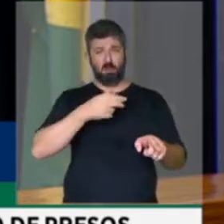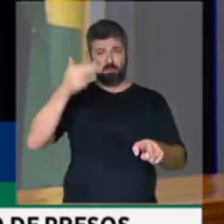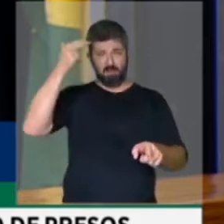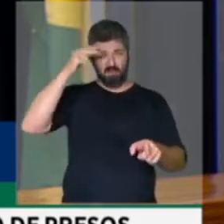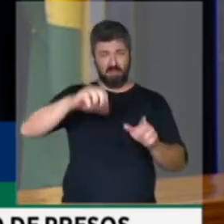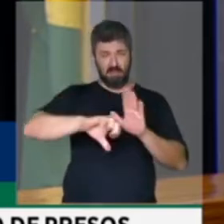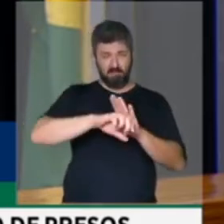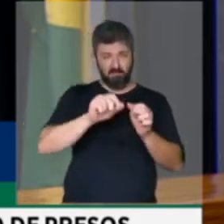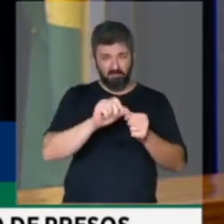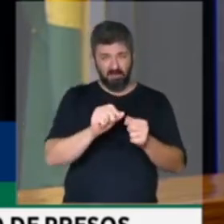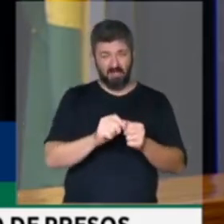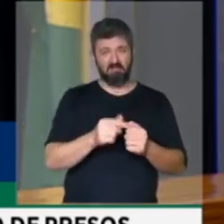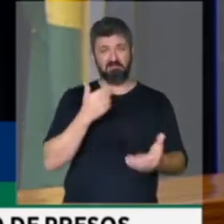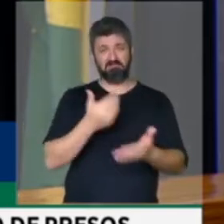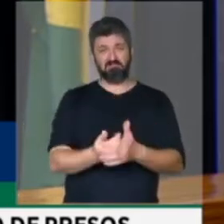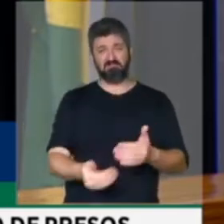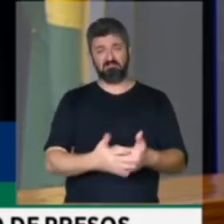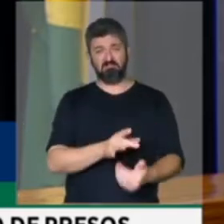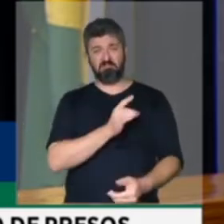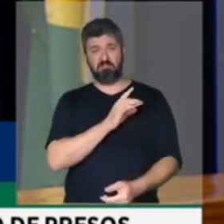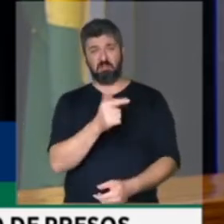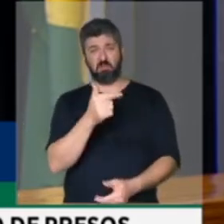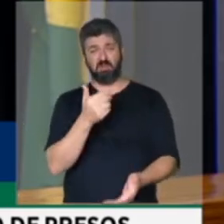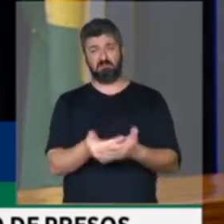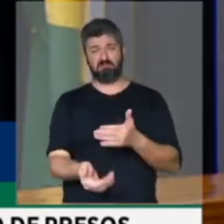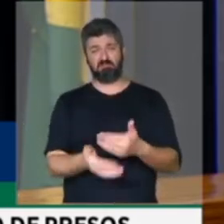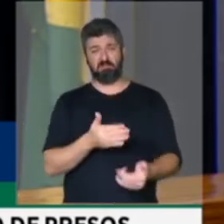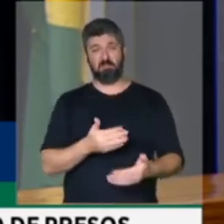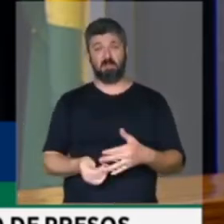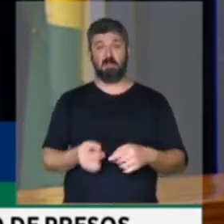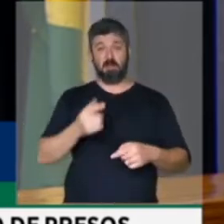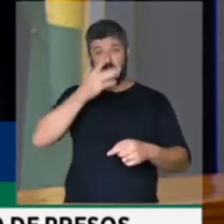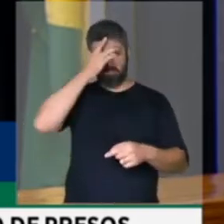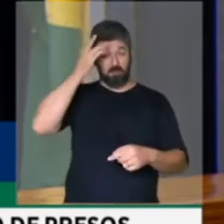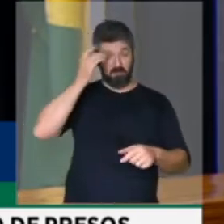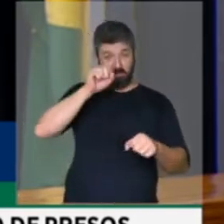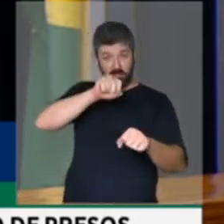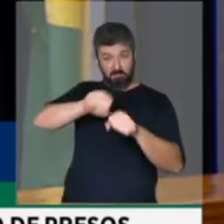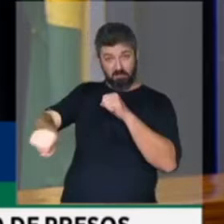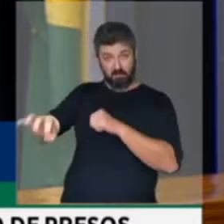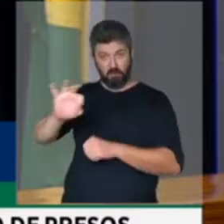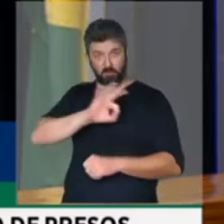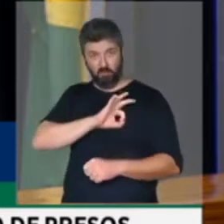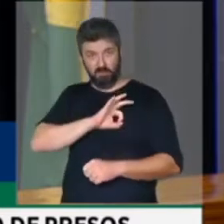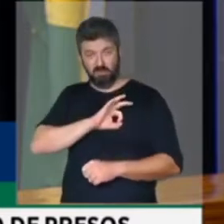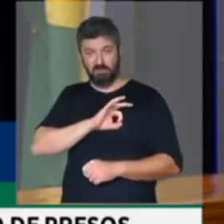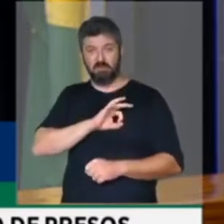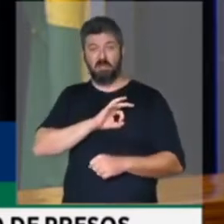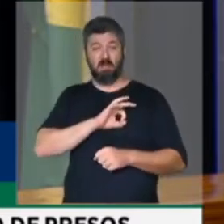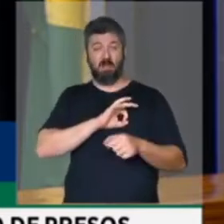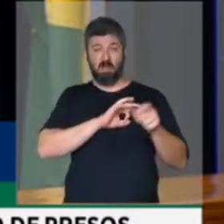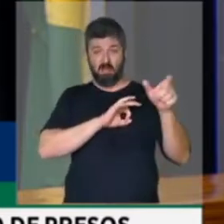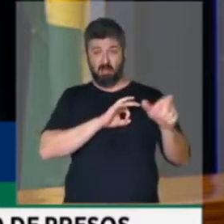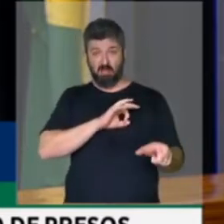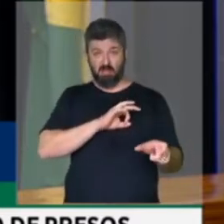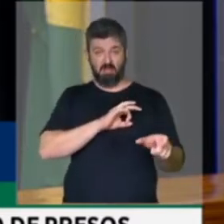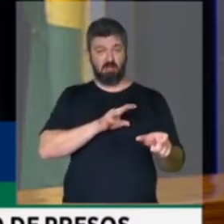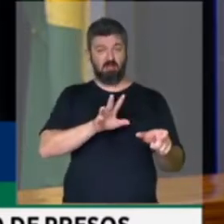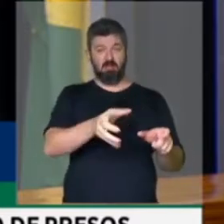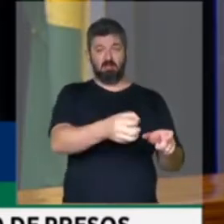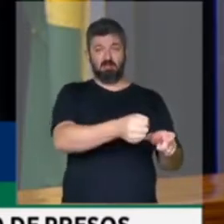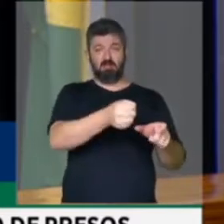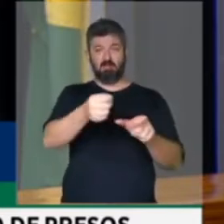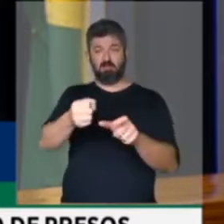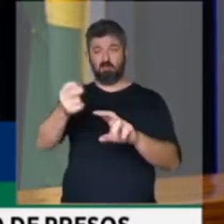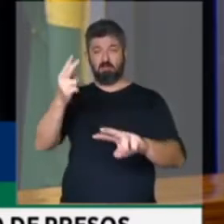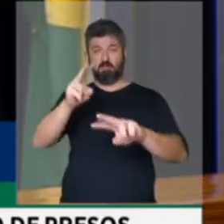que não teme. Quando criminosos que assassinam policiais possam estar sendo reclusos,